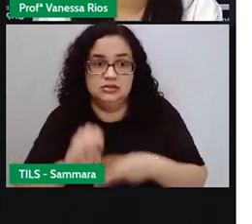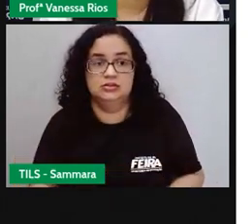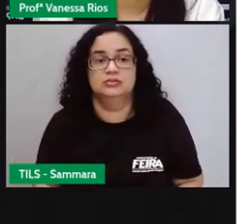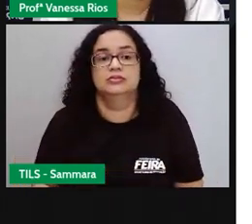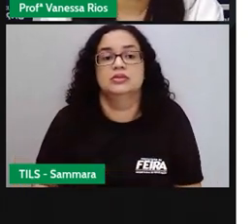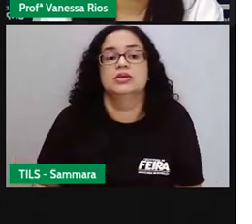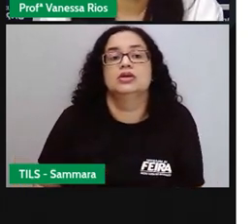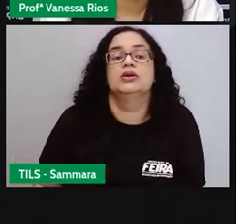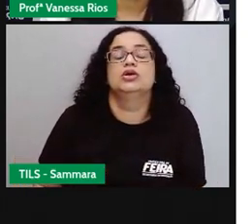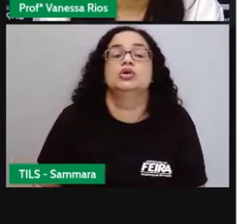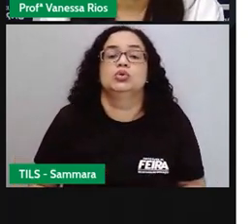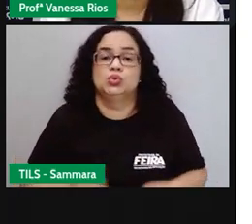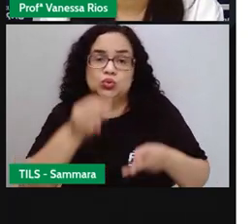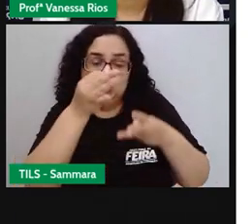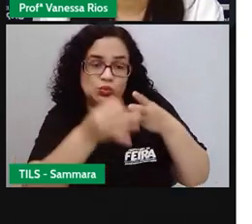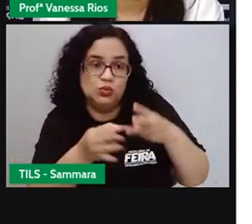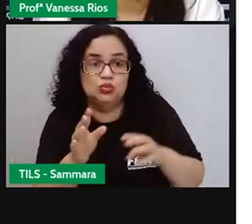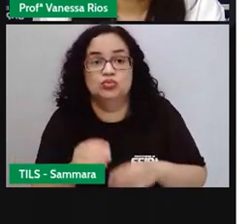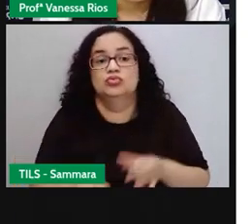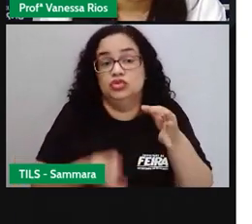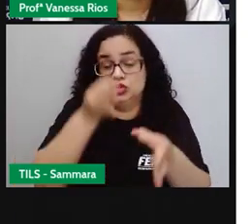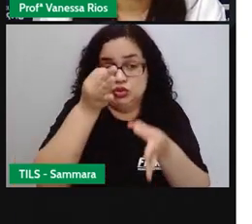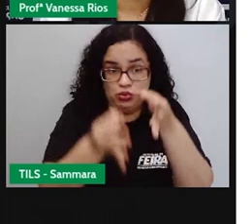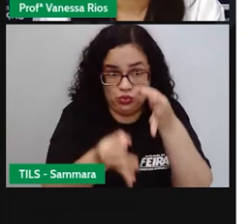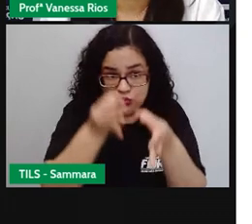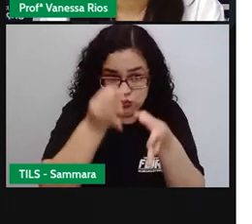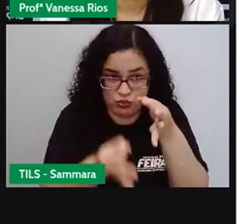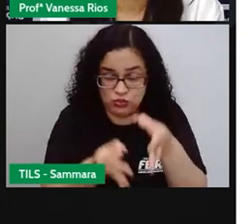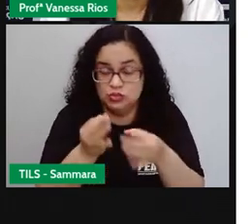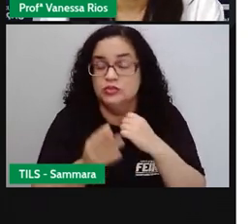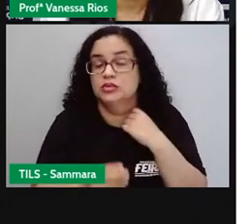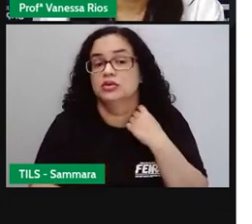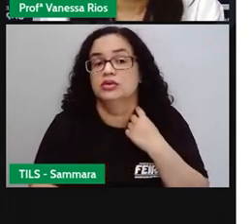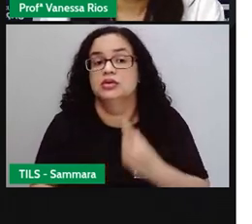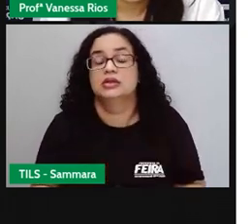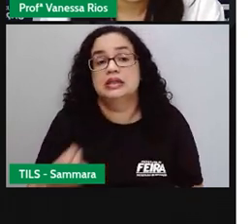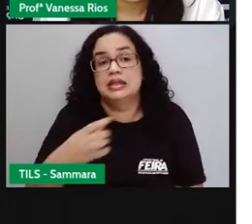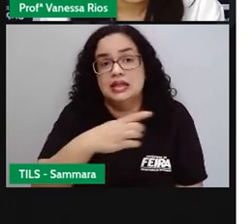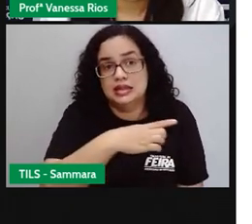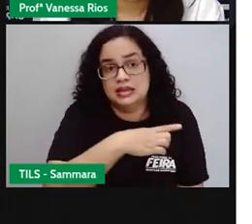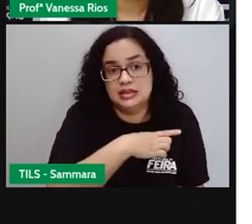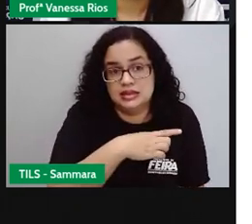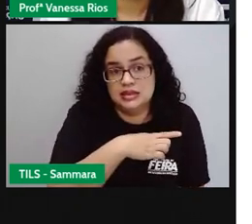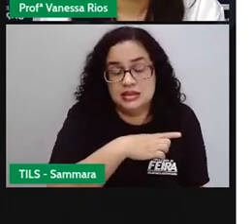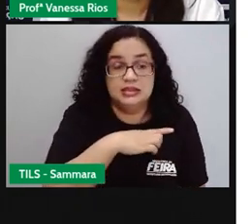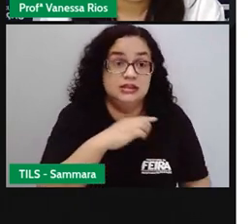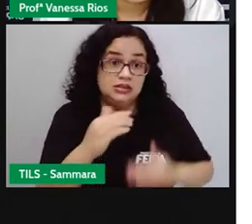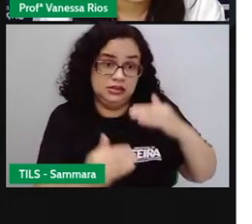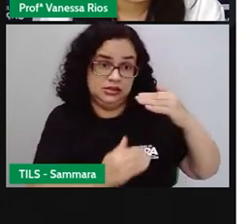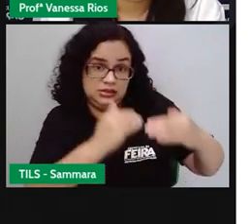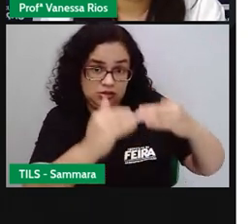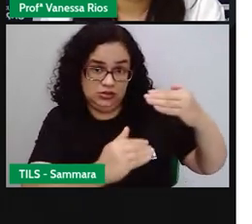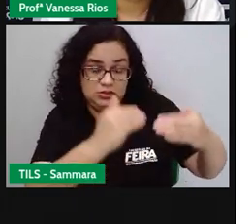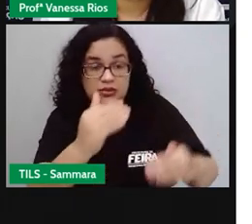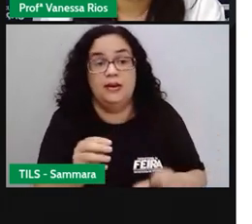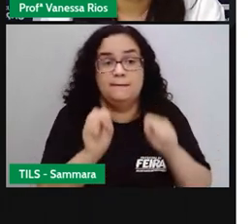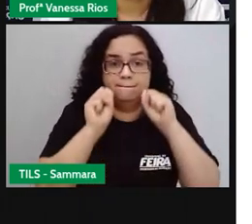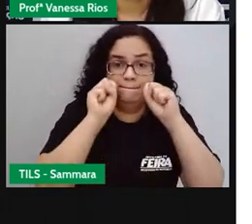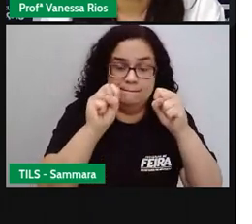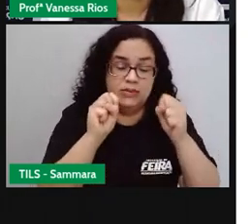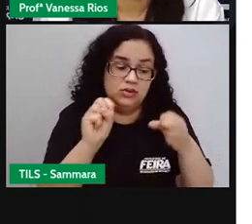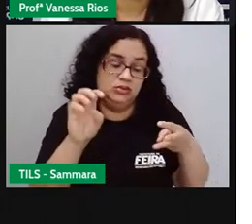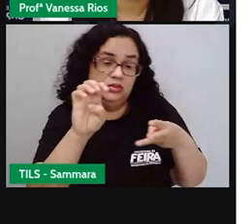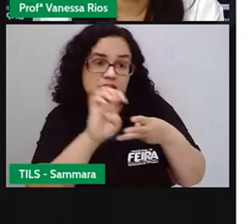Então, o judiciário vai julgar se as ações que estão sendo aí desenvolvidas pelo poder